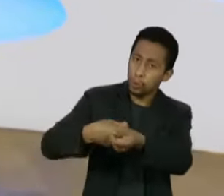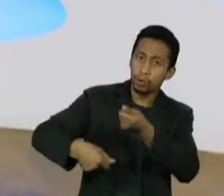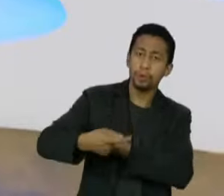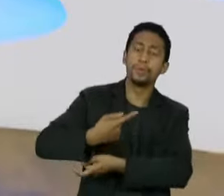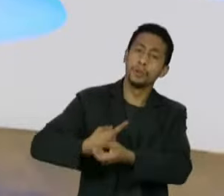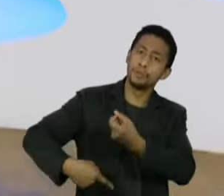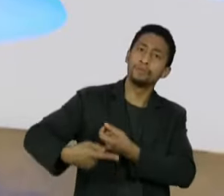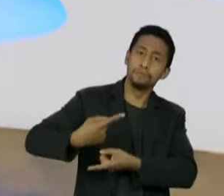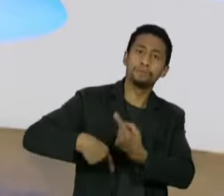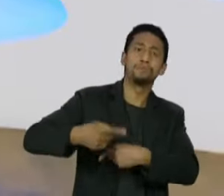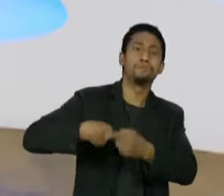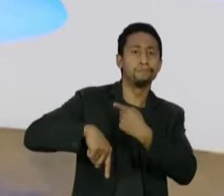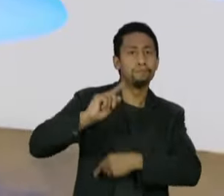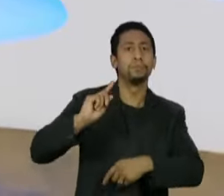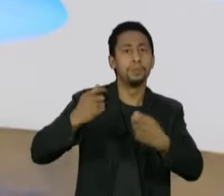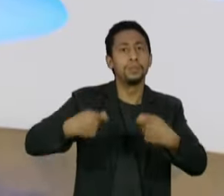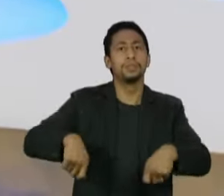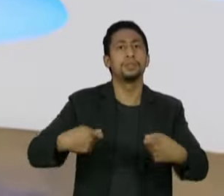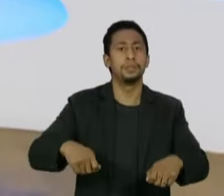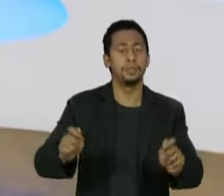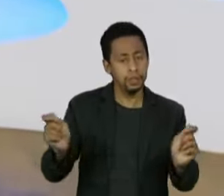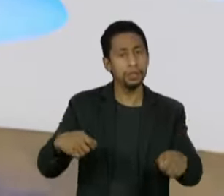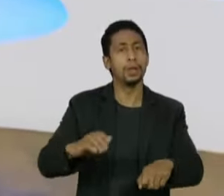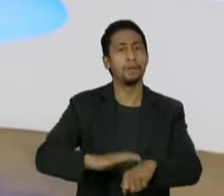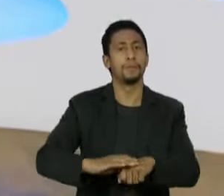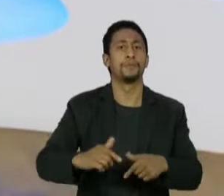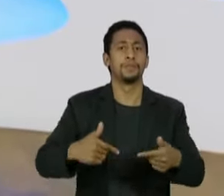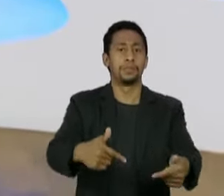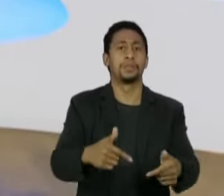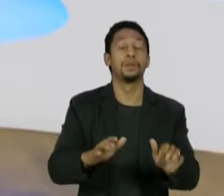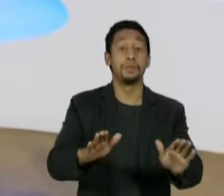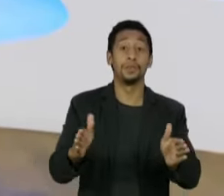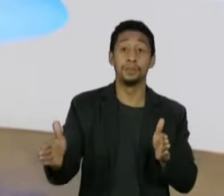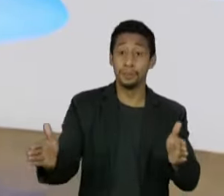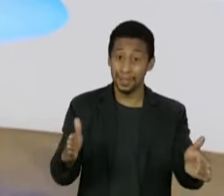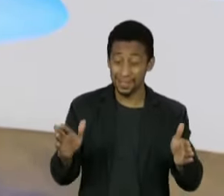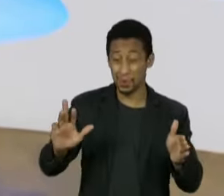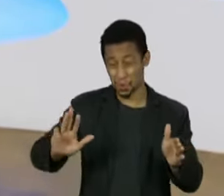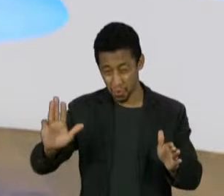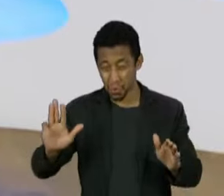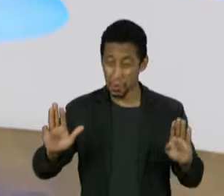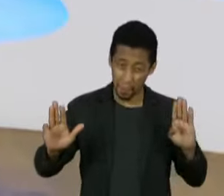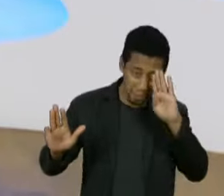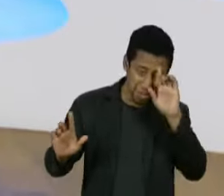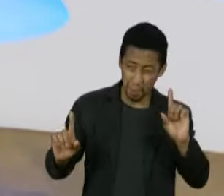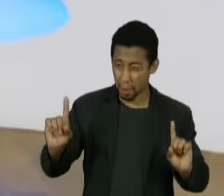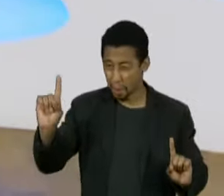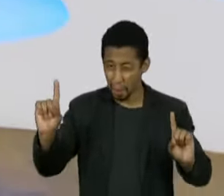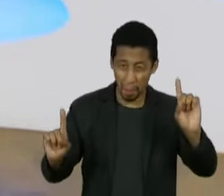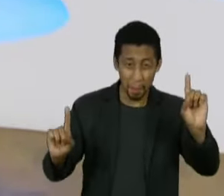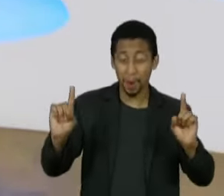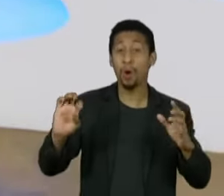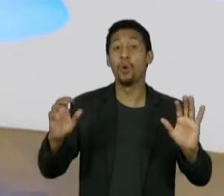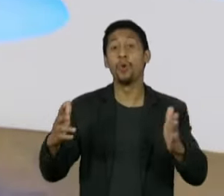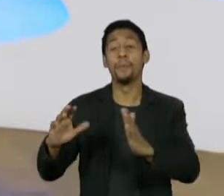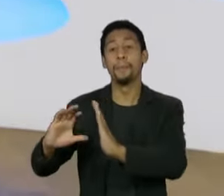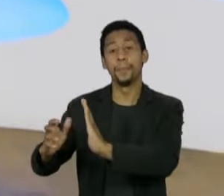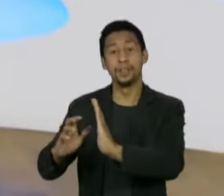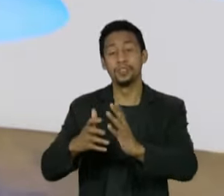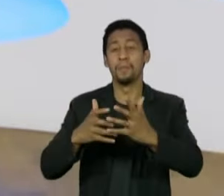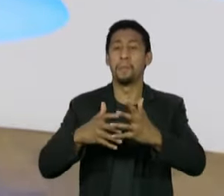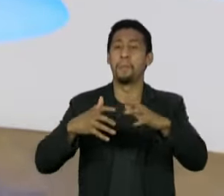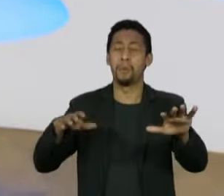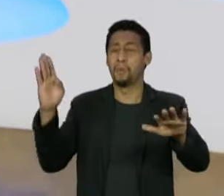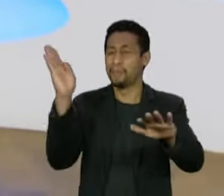possível fazer isso tudo, mas para fazer isso, com essa retomada no tempo de um Lula e Bolsonaro, ou com essa divisão dos partidos e do